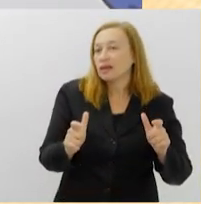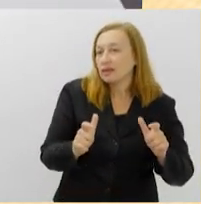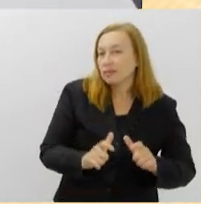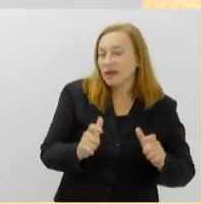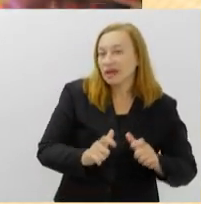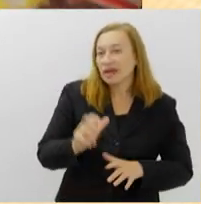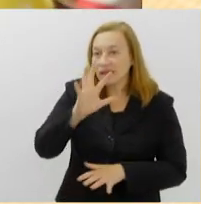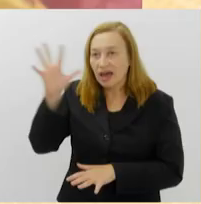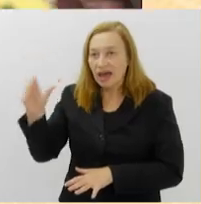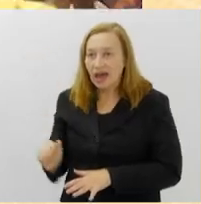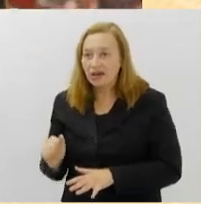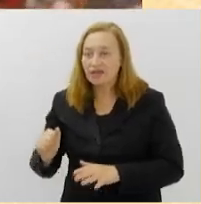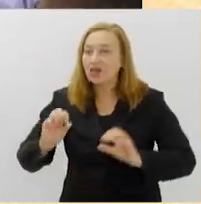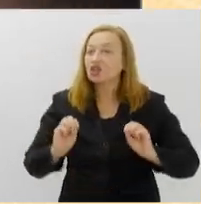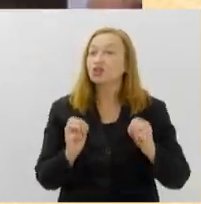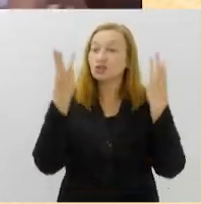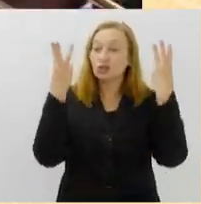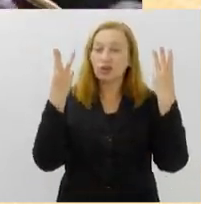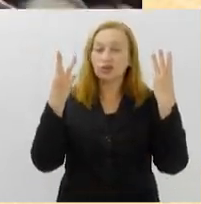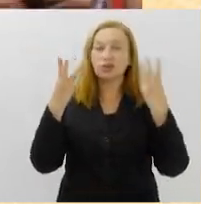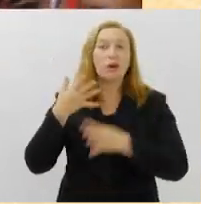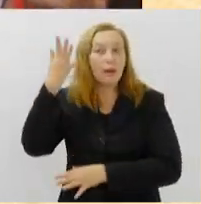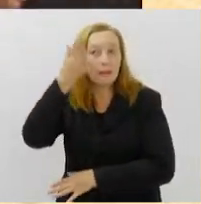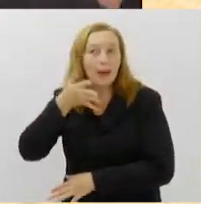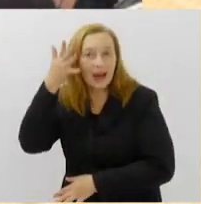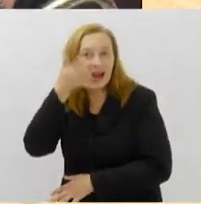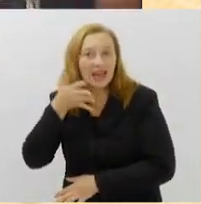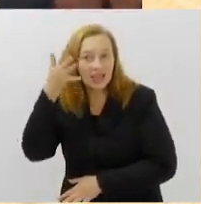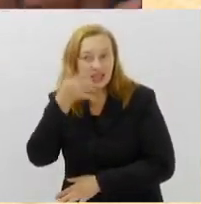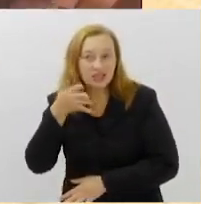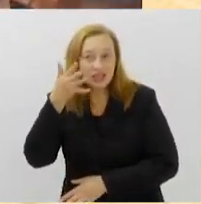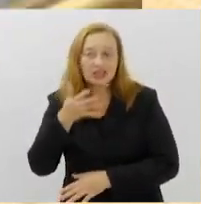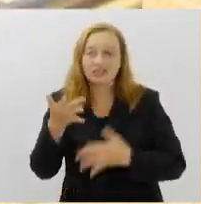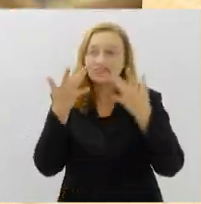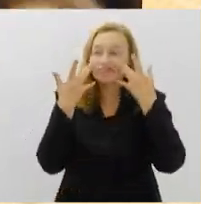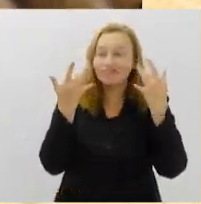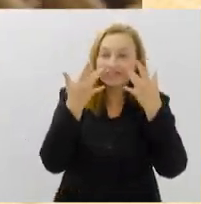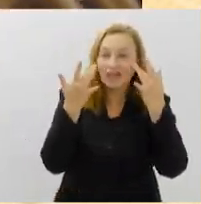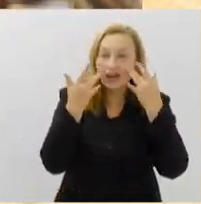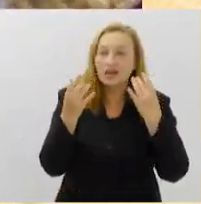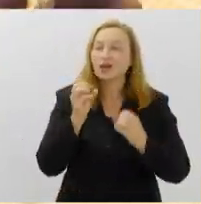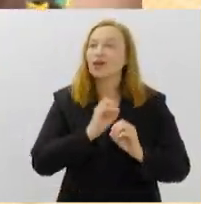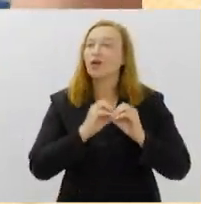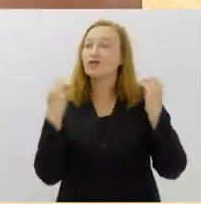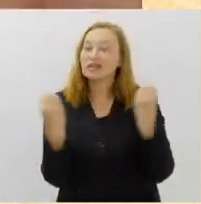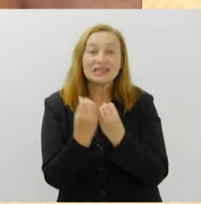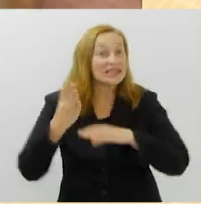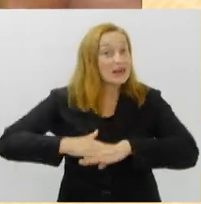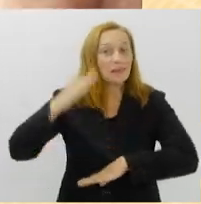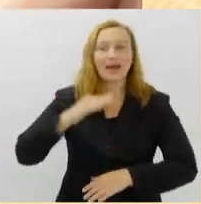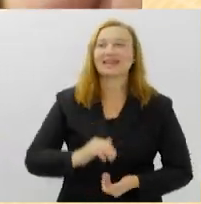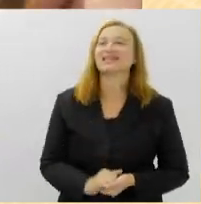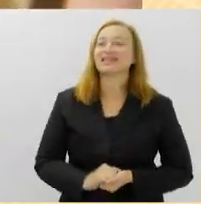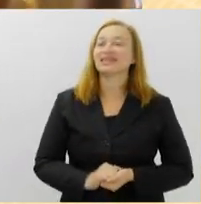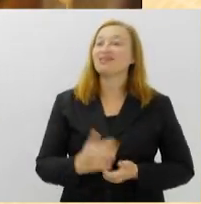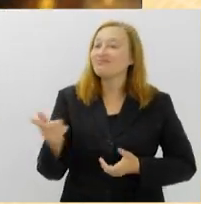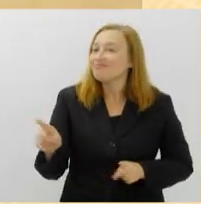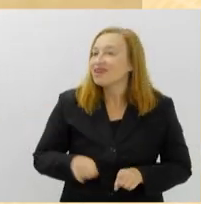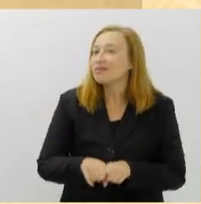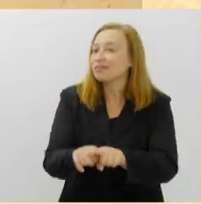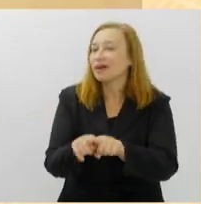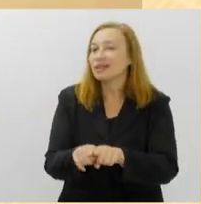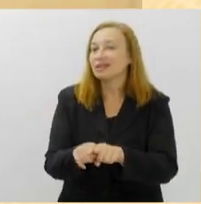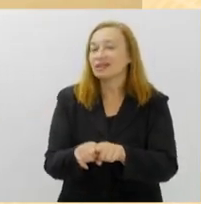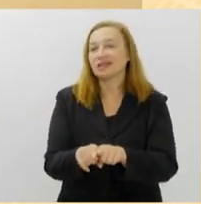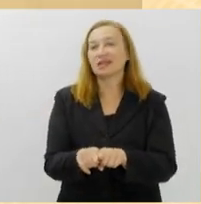exposições, shows, palestras, performances teatrais, oficinas e muito mais. Em parceria com a